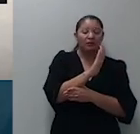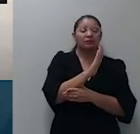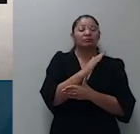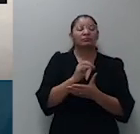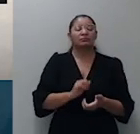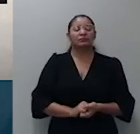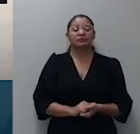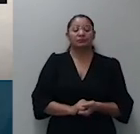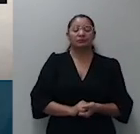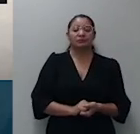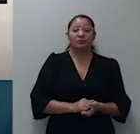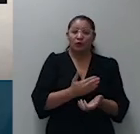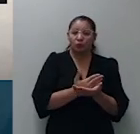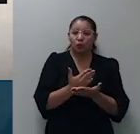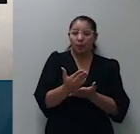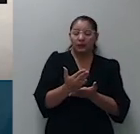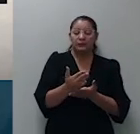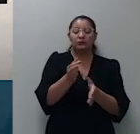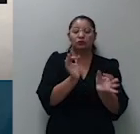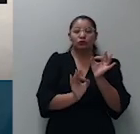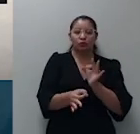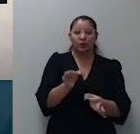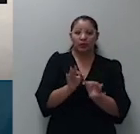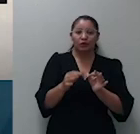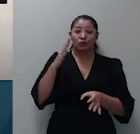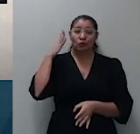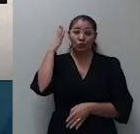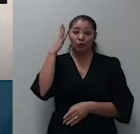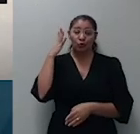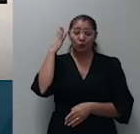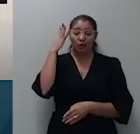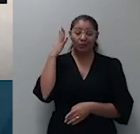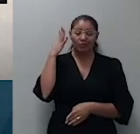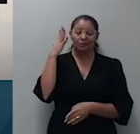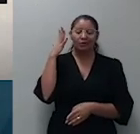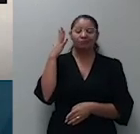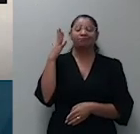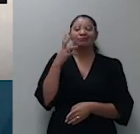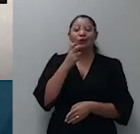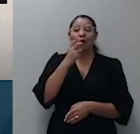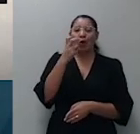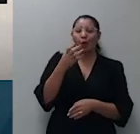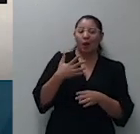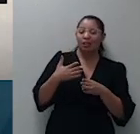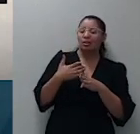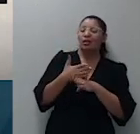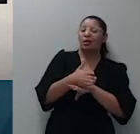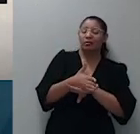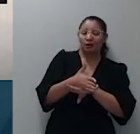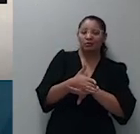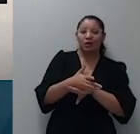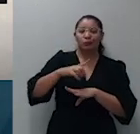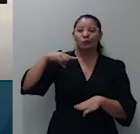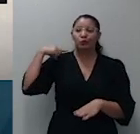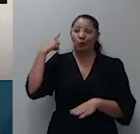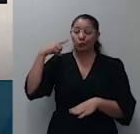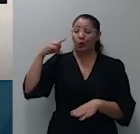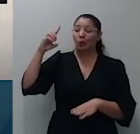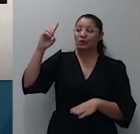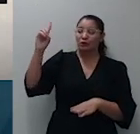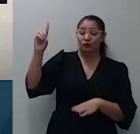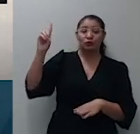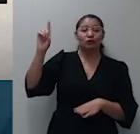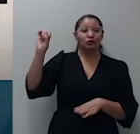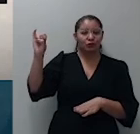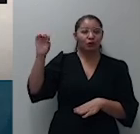recurso com sustentação oral. Então, peço que passe a entrar na sala o doutor Diogo José da Silva, que fará a